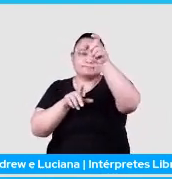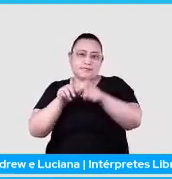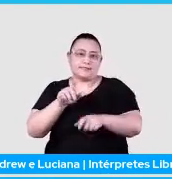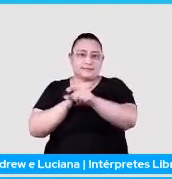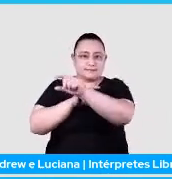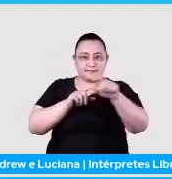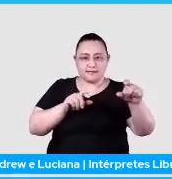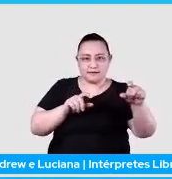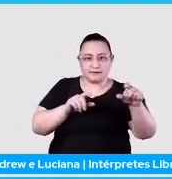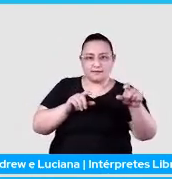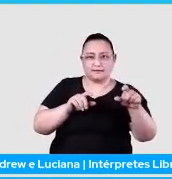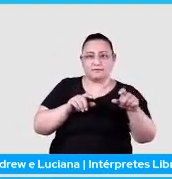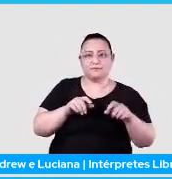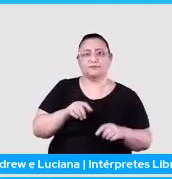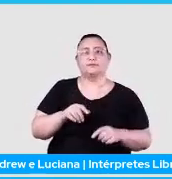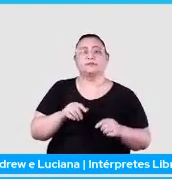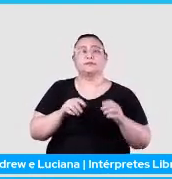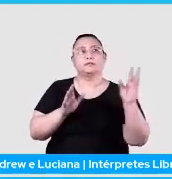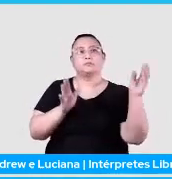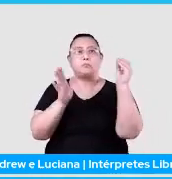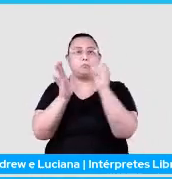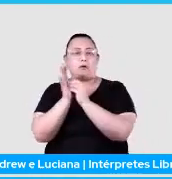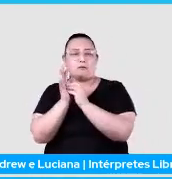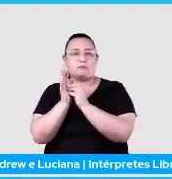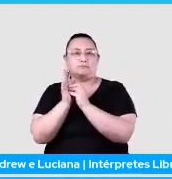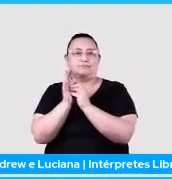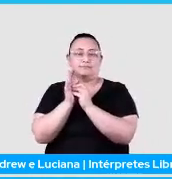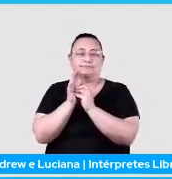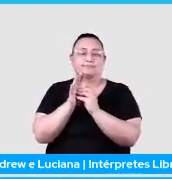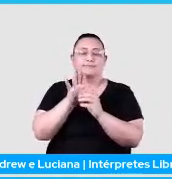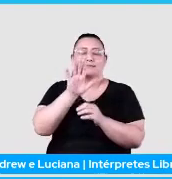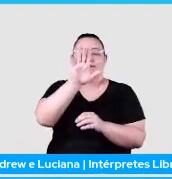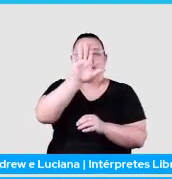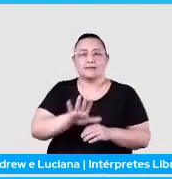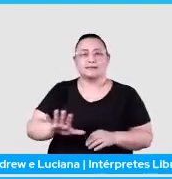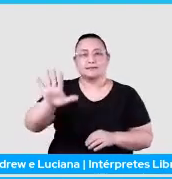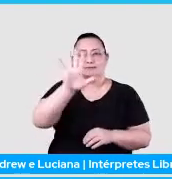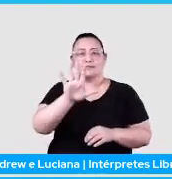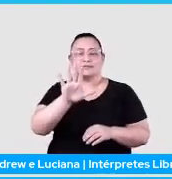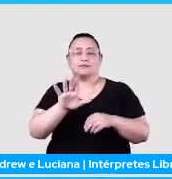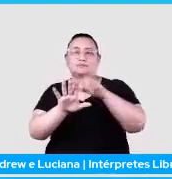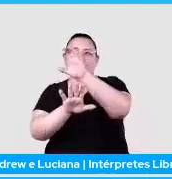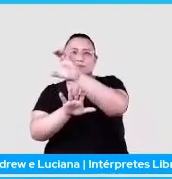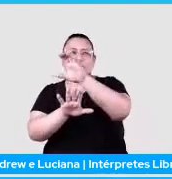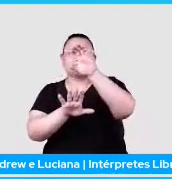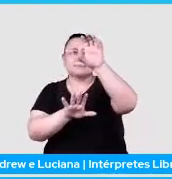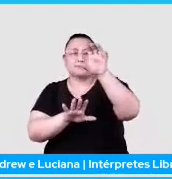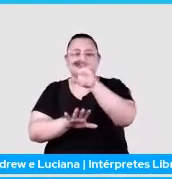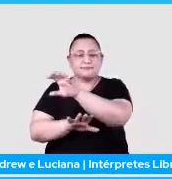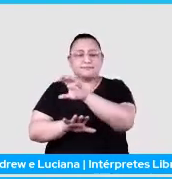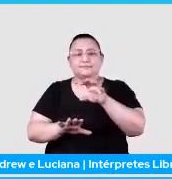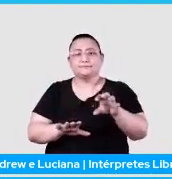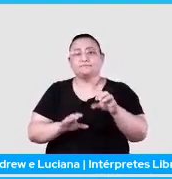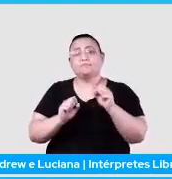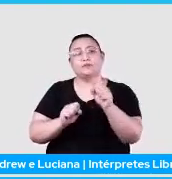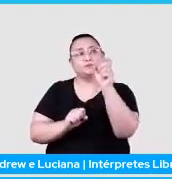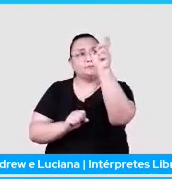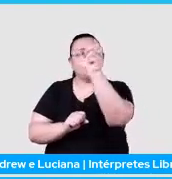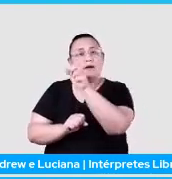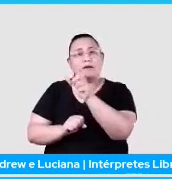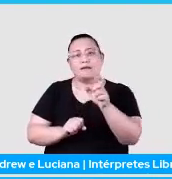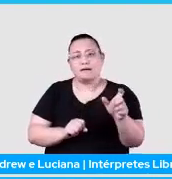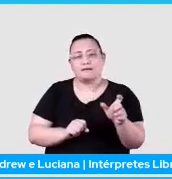cartesianos, mas quando a gente plota, a gente vai ver que nessa representação, a gente pode ter palavras como